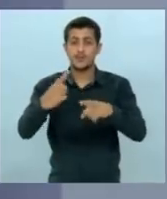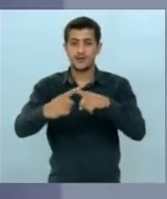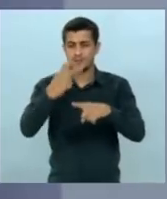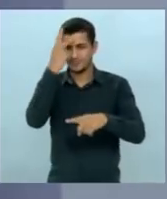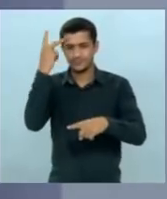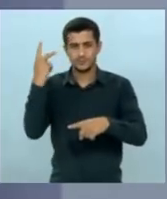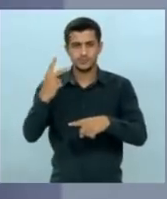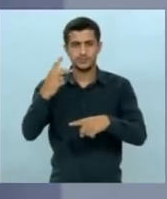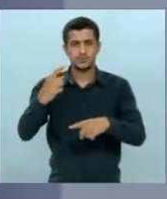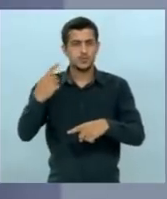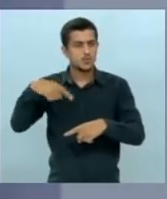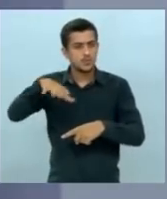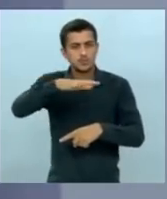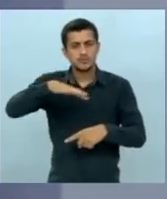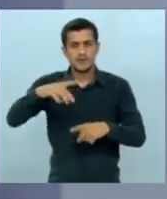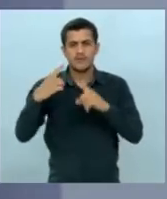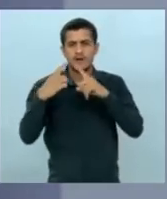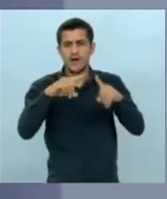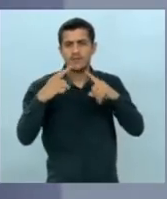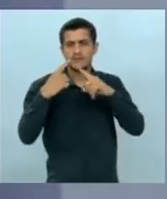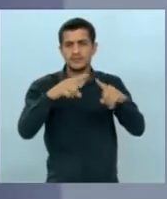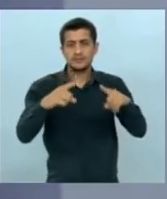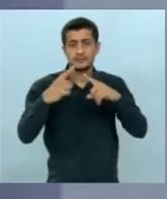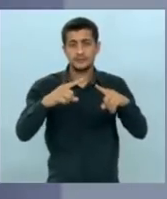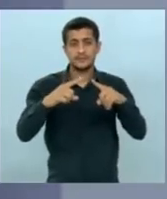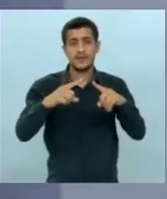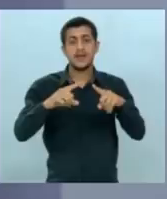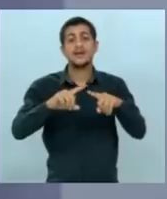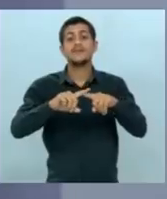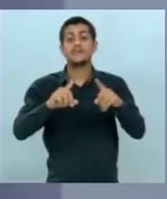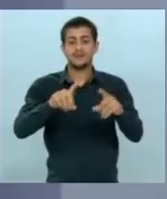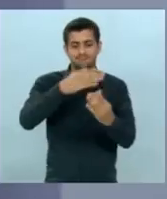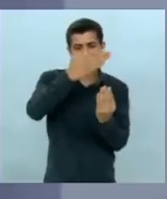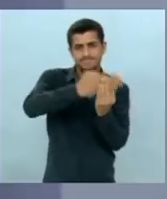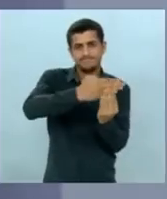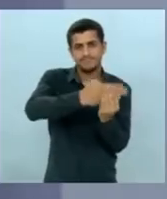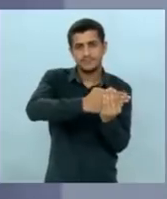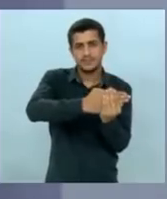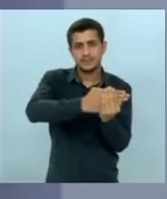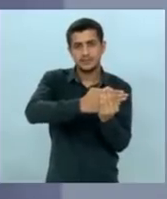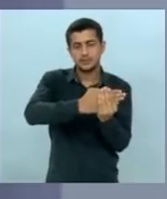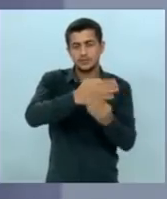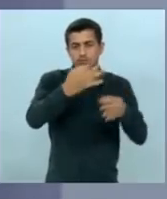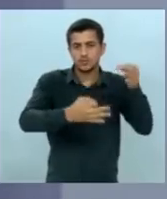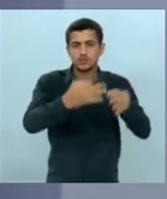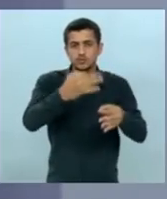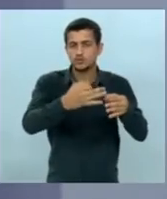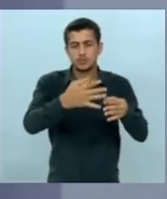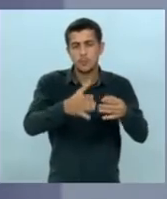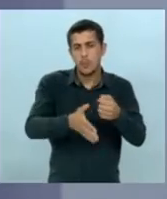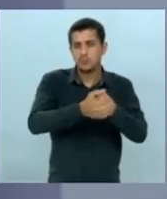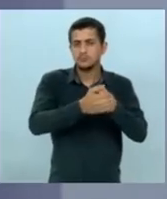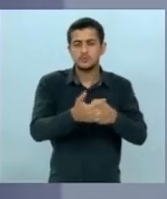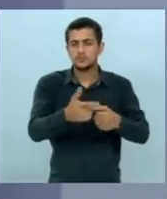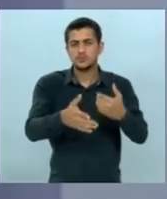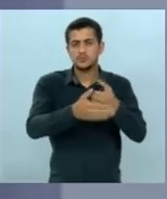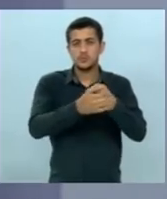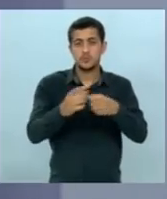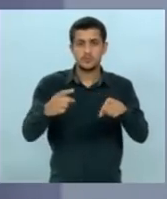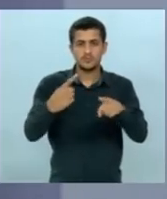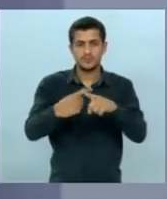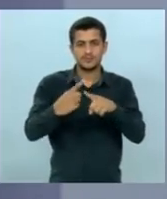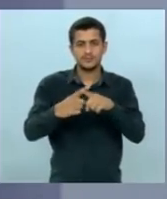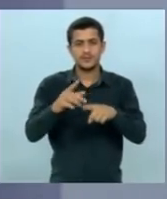fajuta usada pelos nossos adversários. E foi arquivado, é aquilo que nos levou ao Fantástico, ao Jornal Nacional,